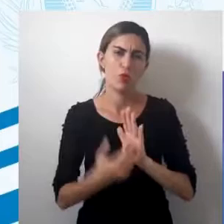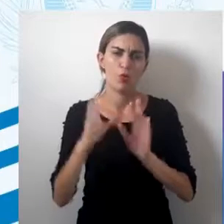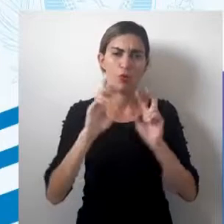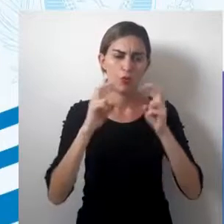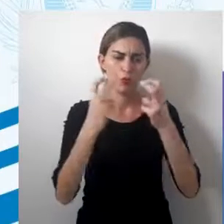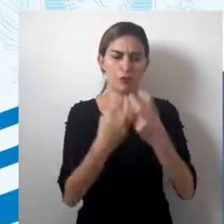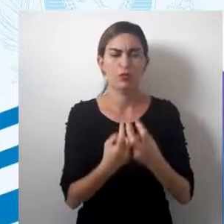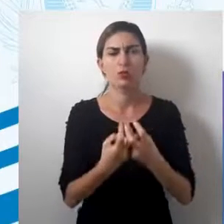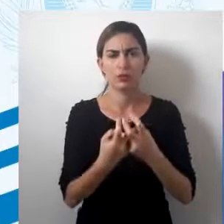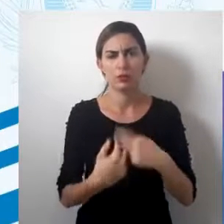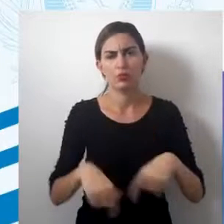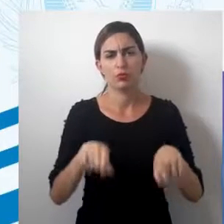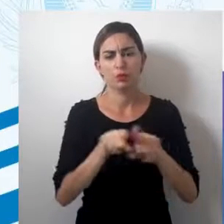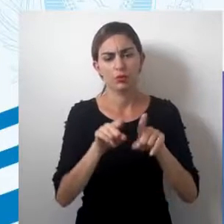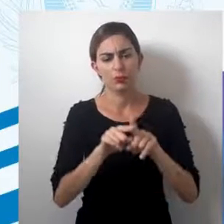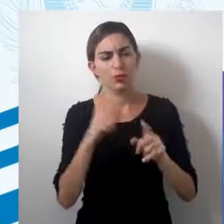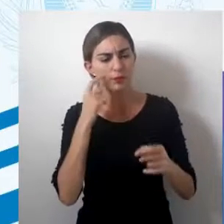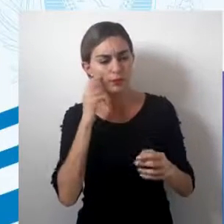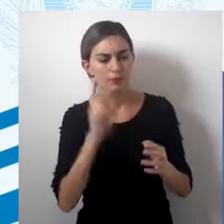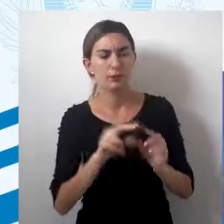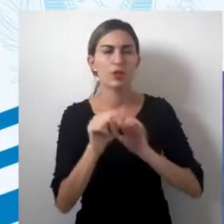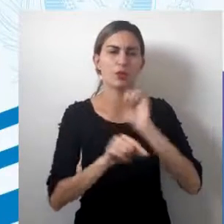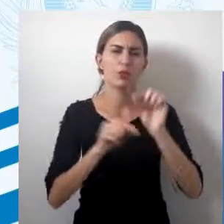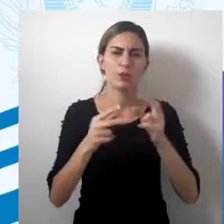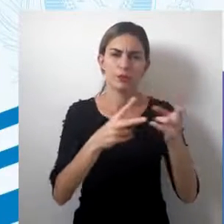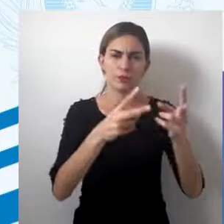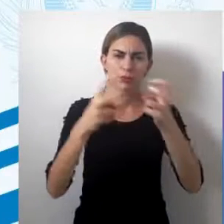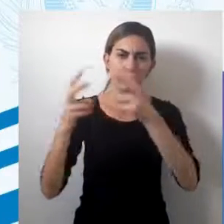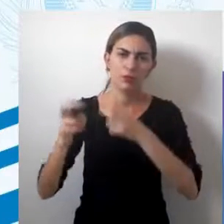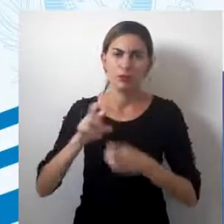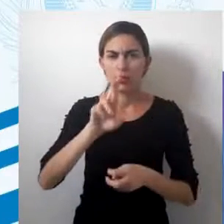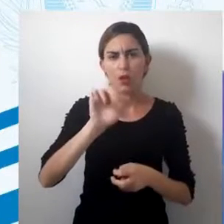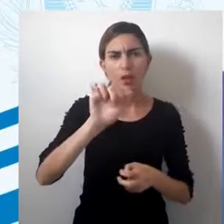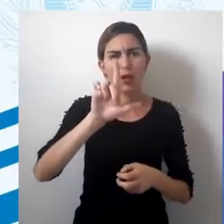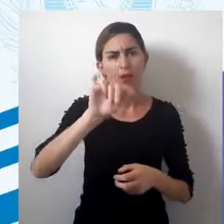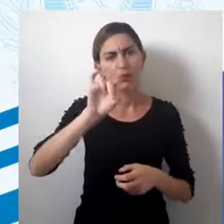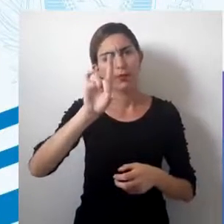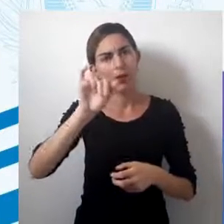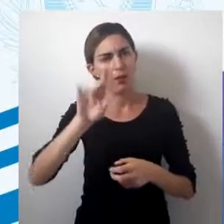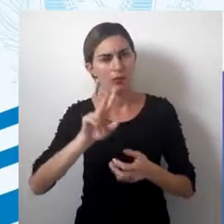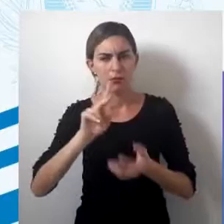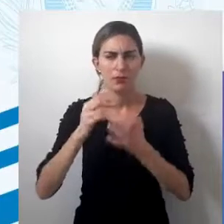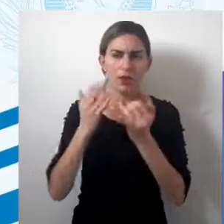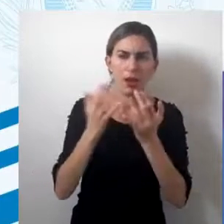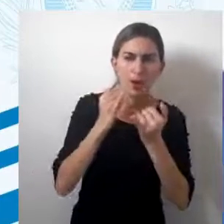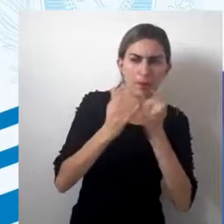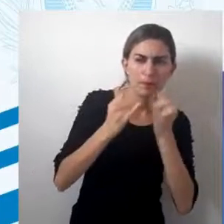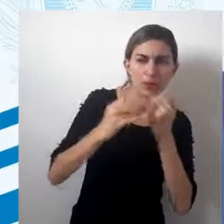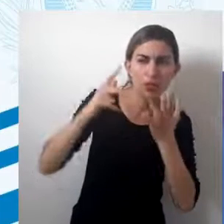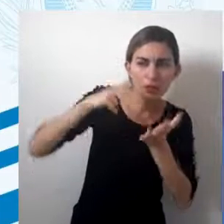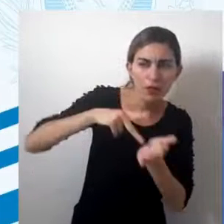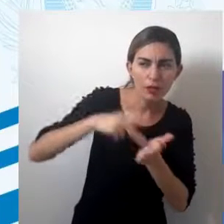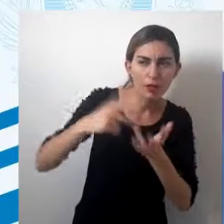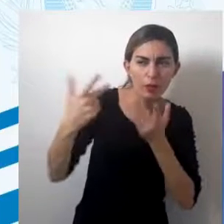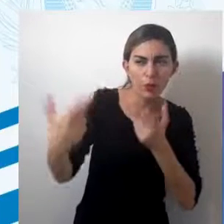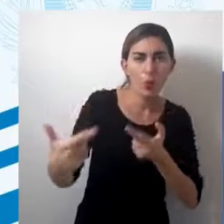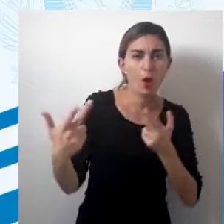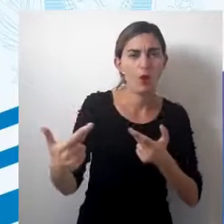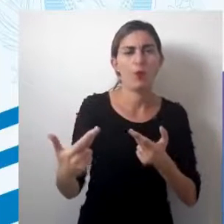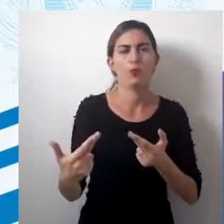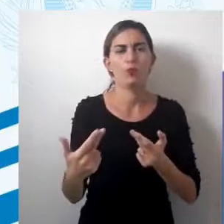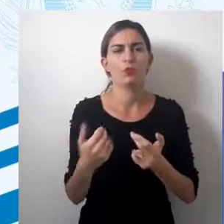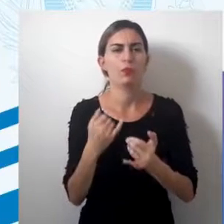convenções, leva-se em consideração as percepções da realidade, porque tenta se aproximar dessa realidade